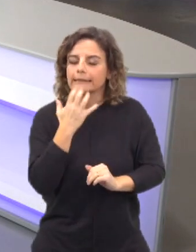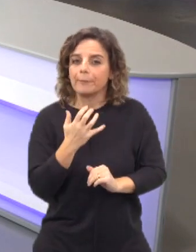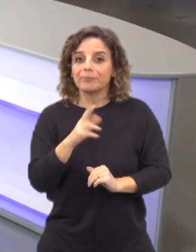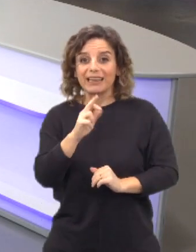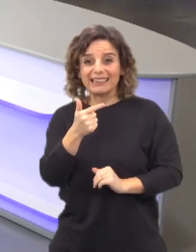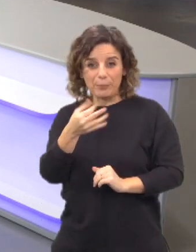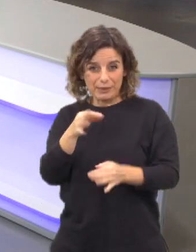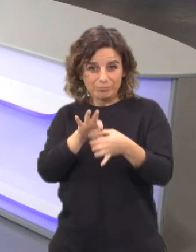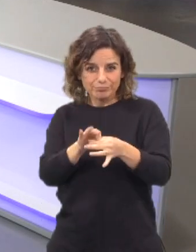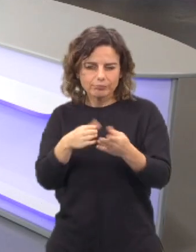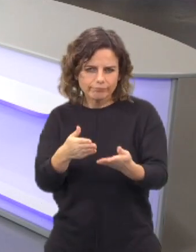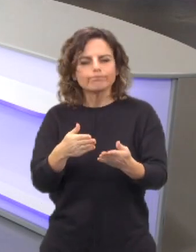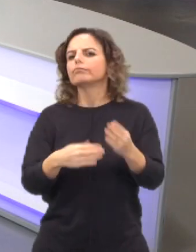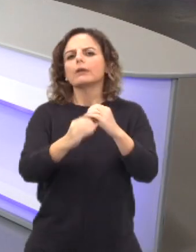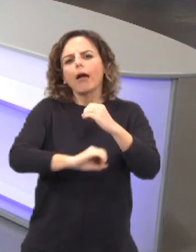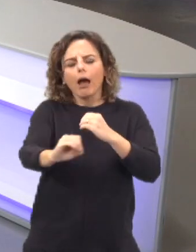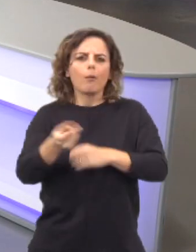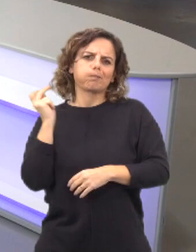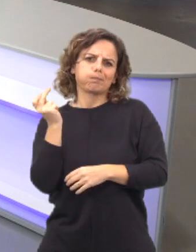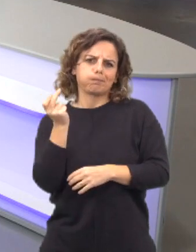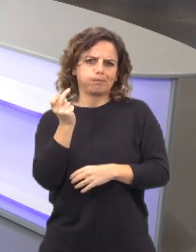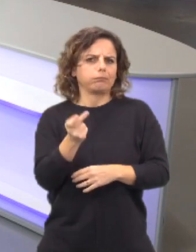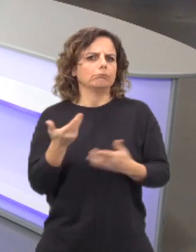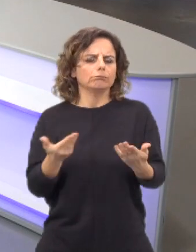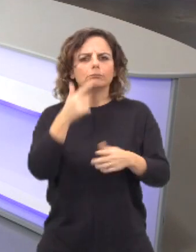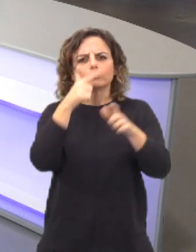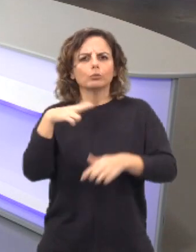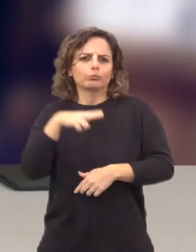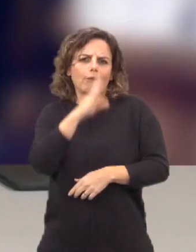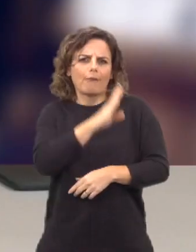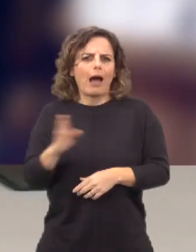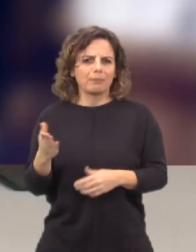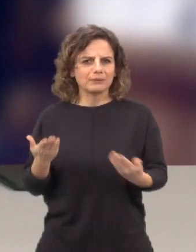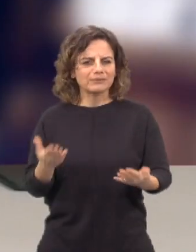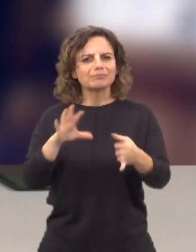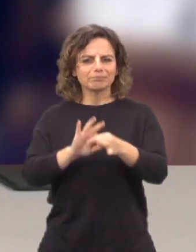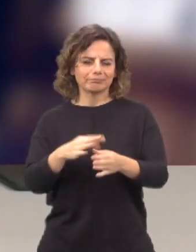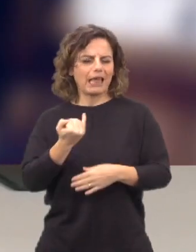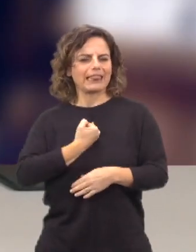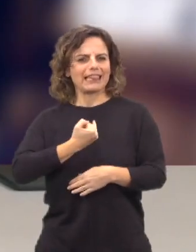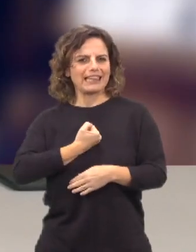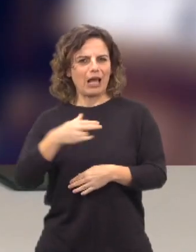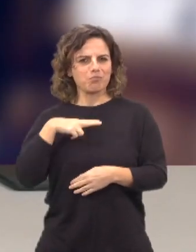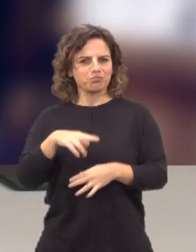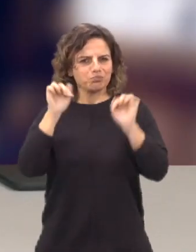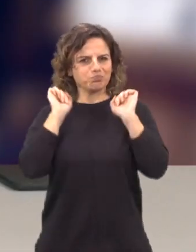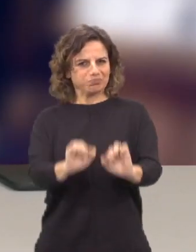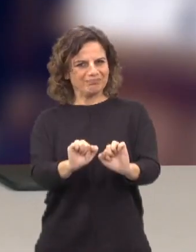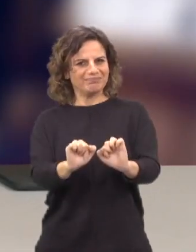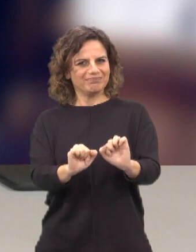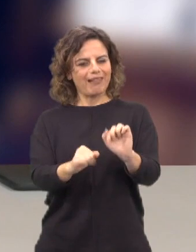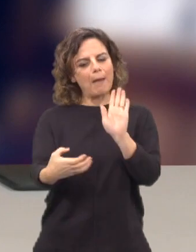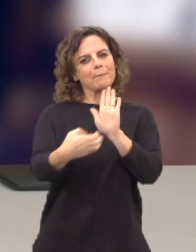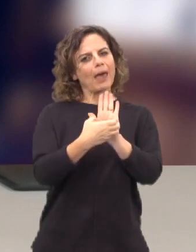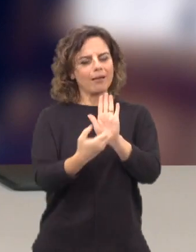RTP, a RTP é uma estação com muitos anos, a que os portugueses se habituaram. Faz parte da identidade portuguesa